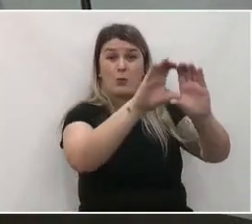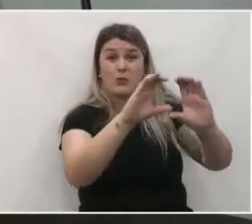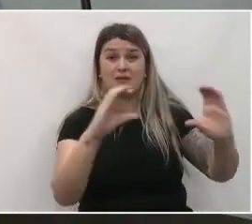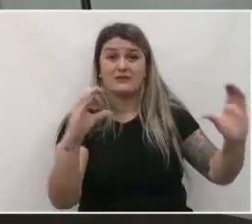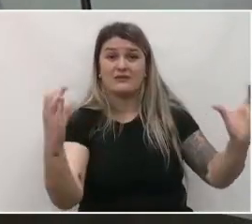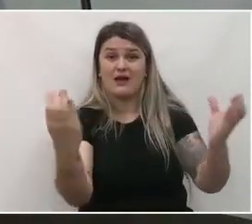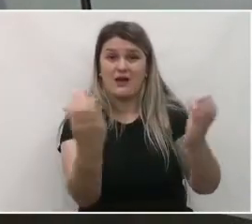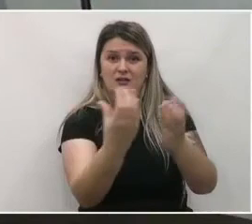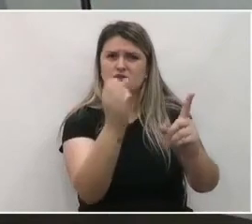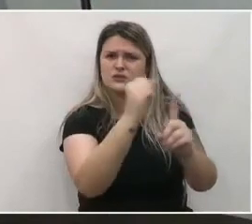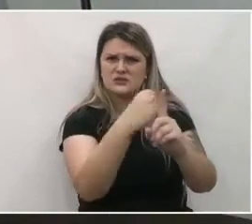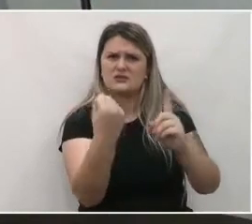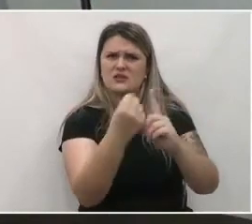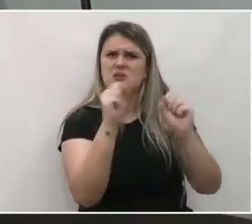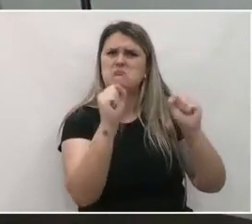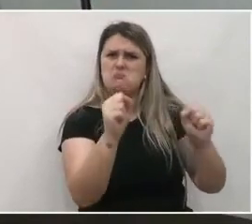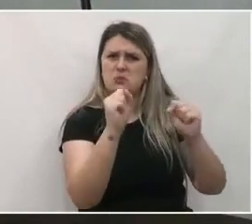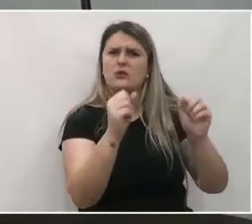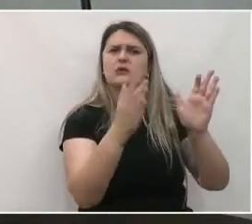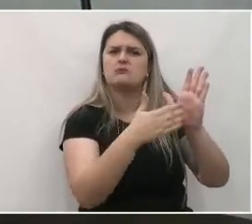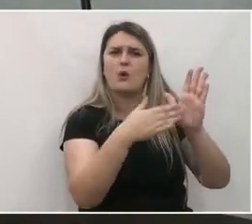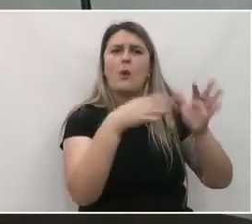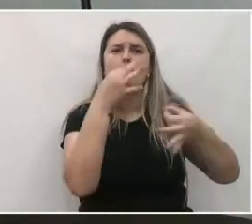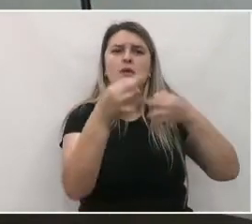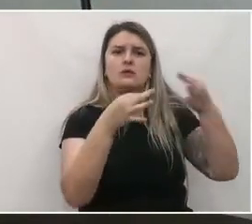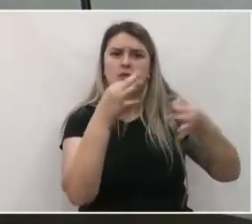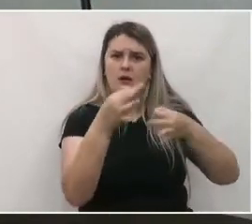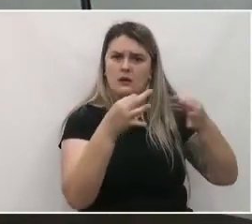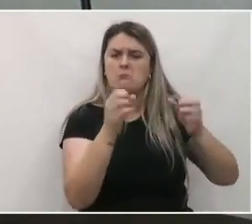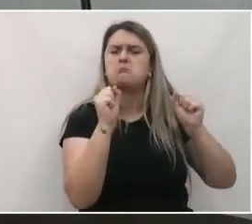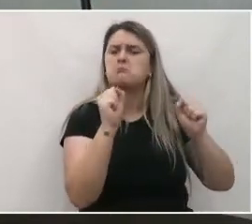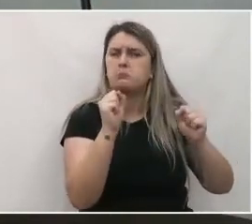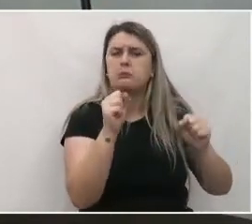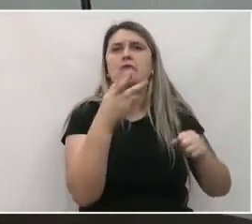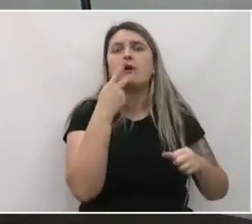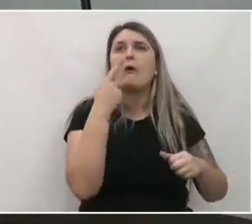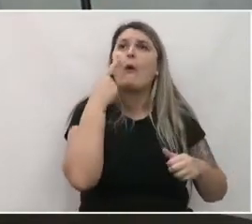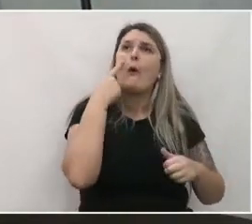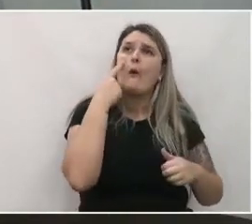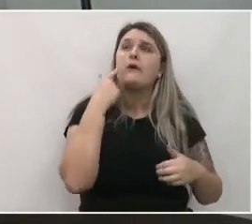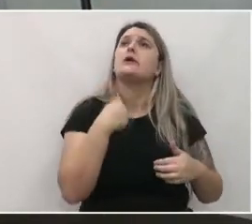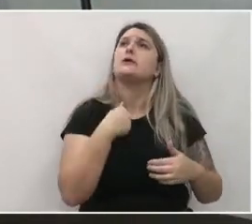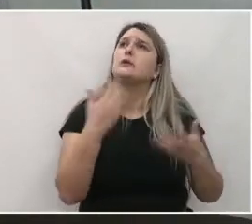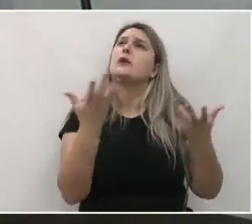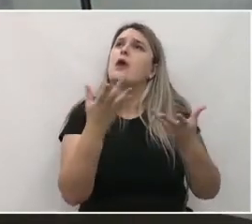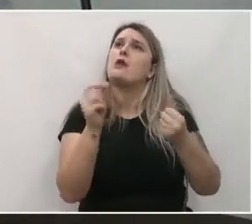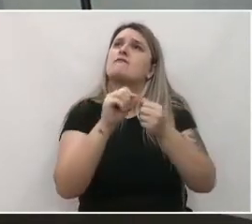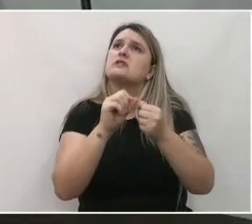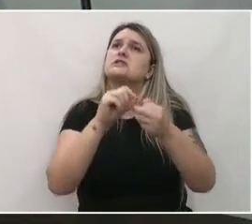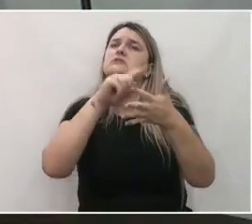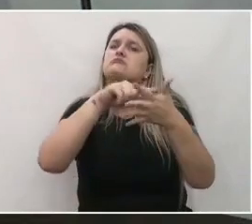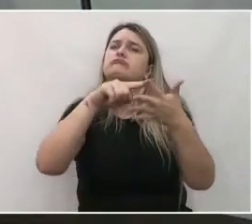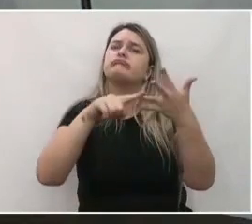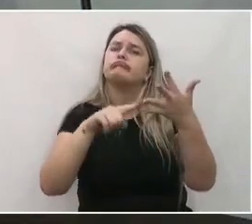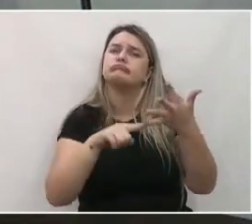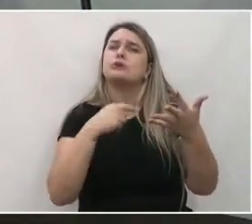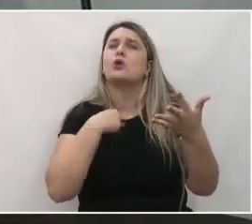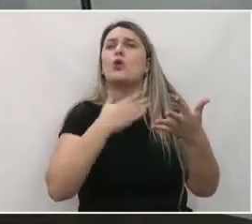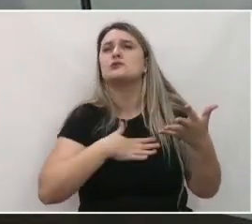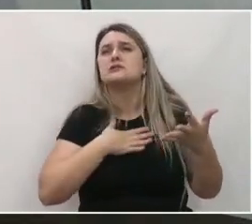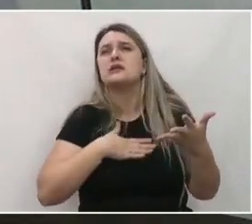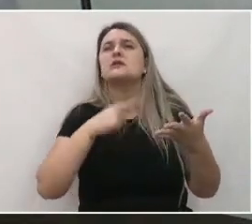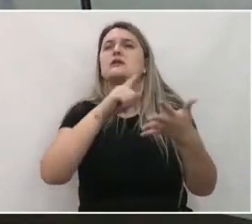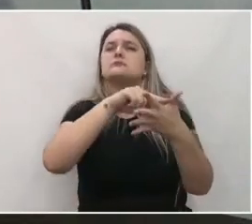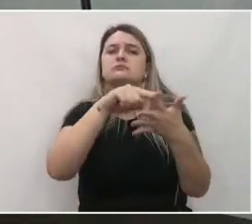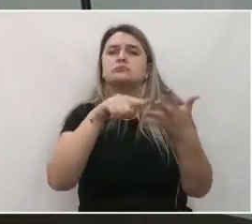a comunidade tem liberdade para propor o que quiser. A sociedade pode dizer, olha, eu quero que seja de tal maneira, eu gostaria que tal